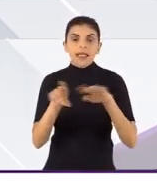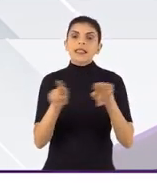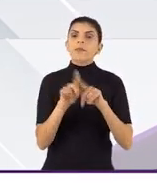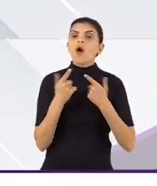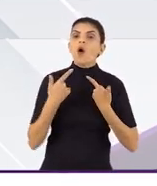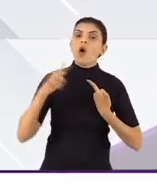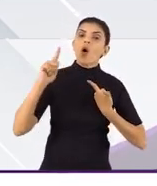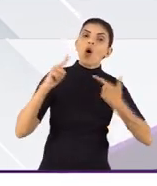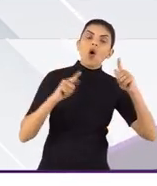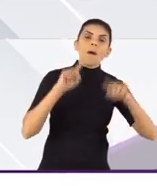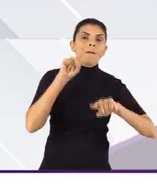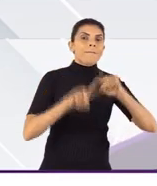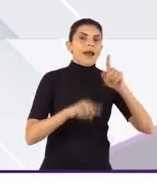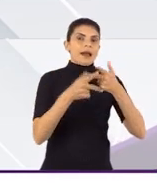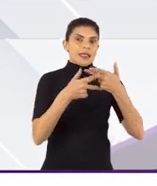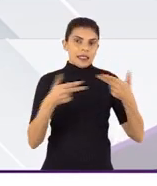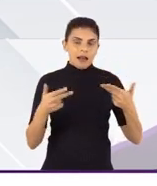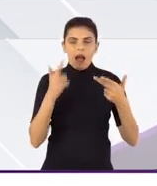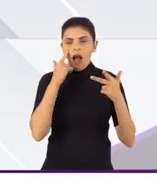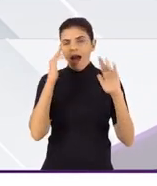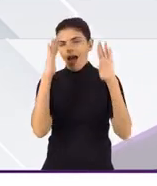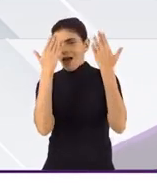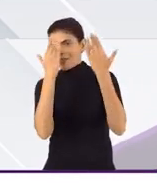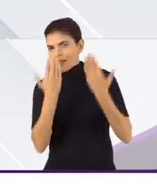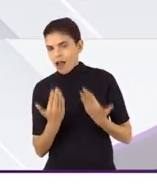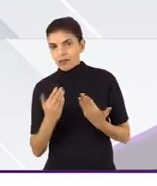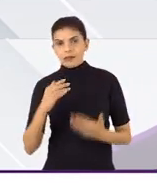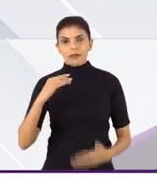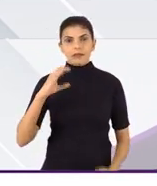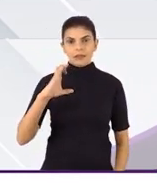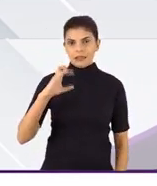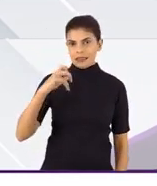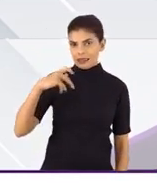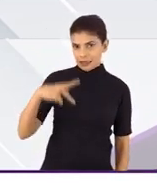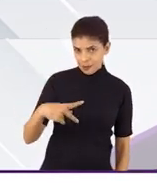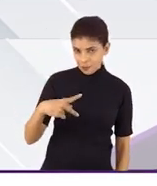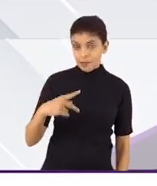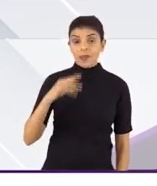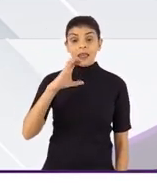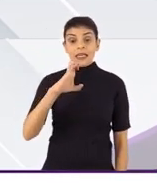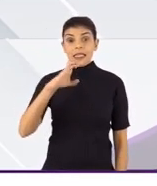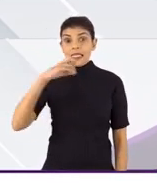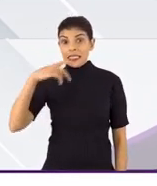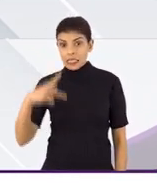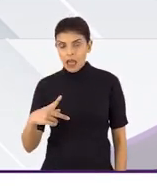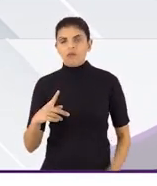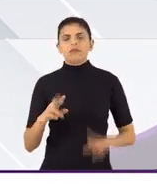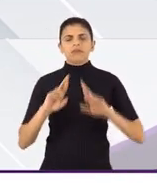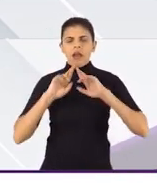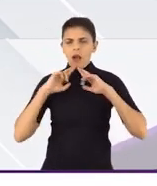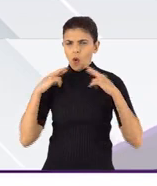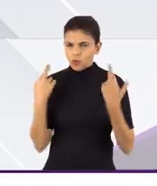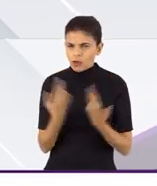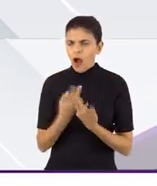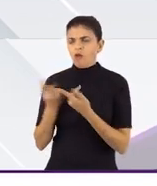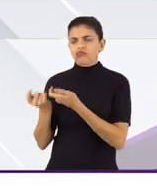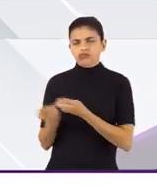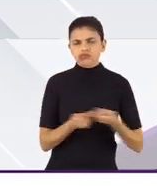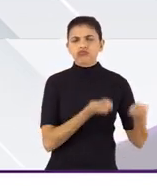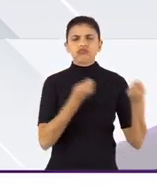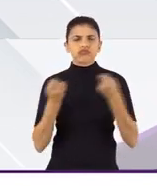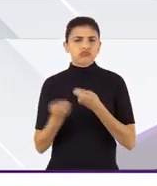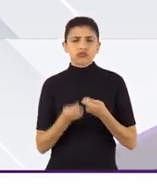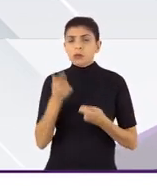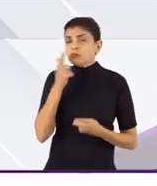e outros materiais que sejam para análise do CEP. O CEP, então, por meio de reuniões